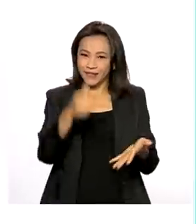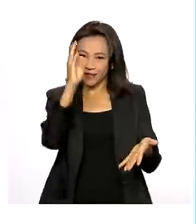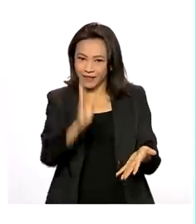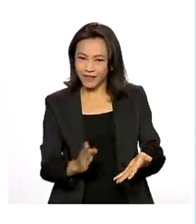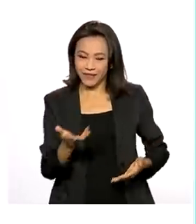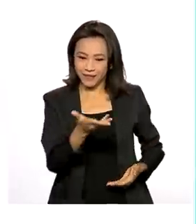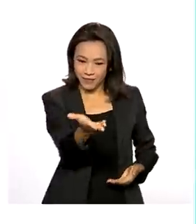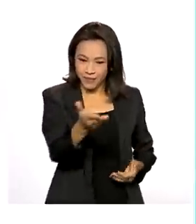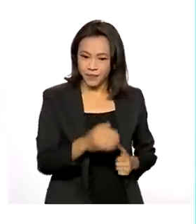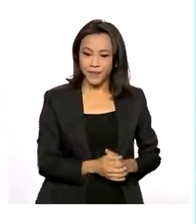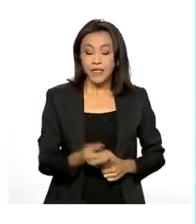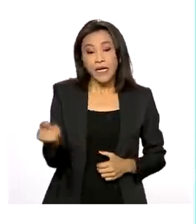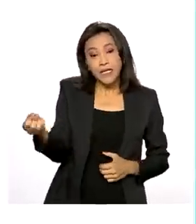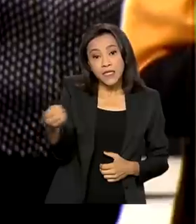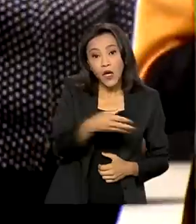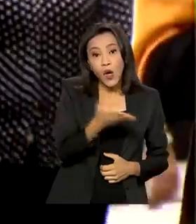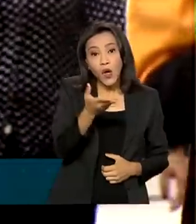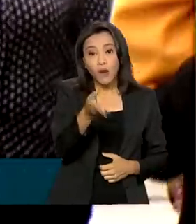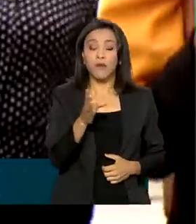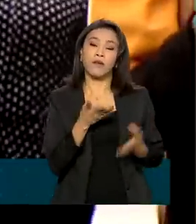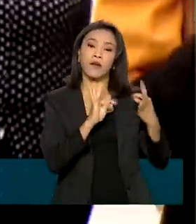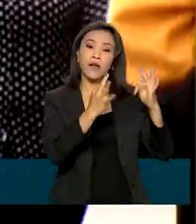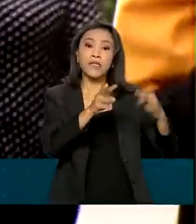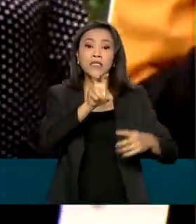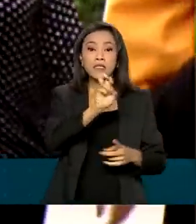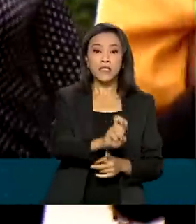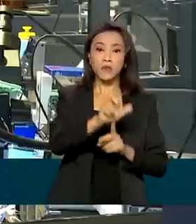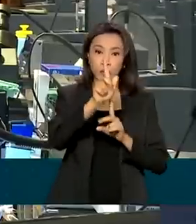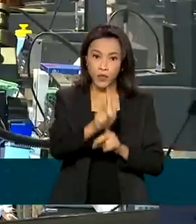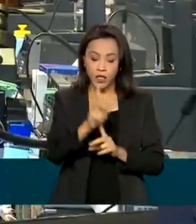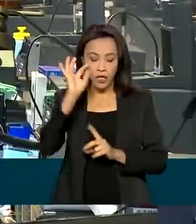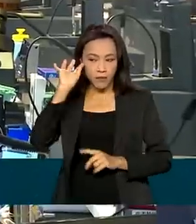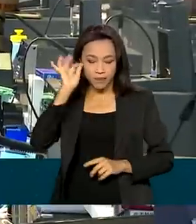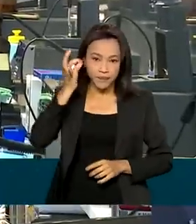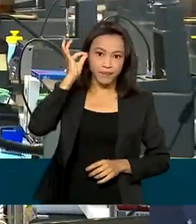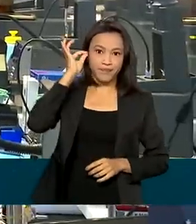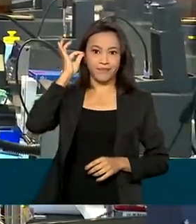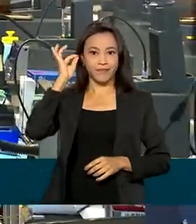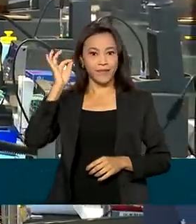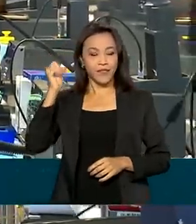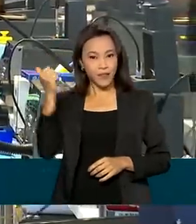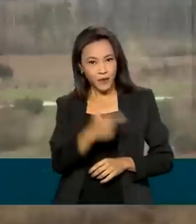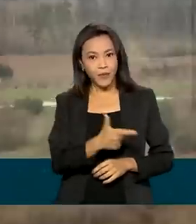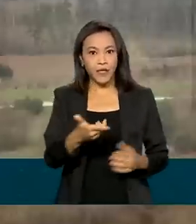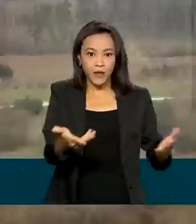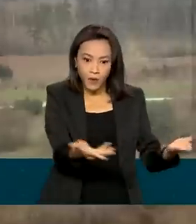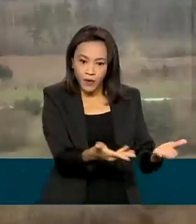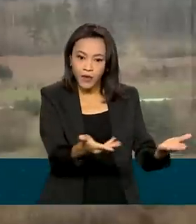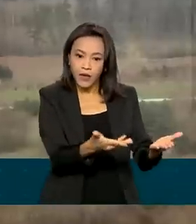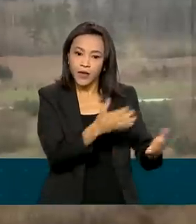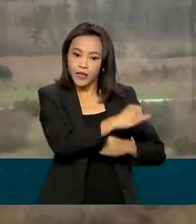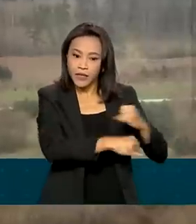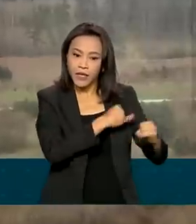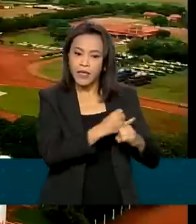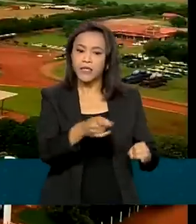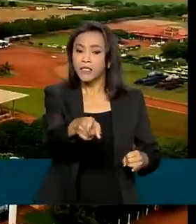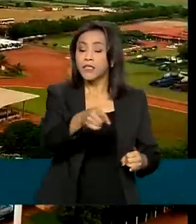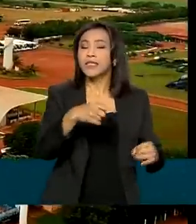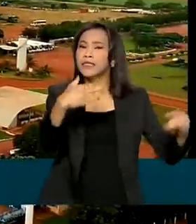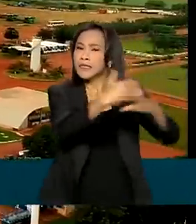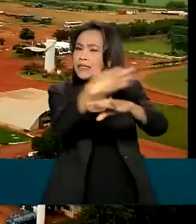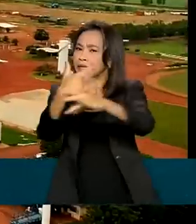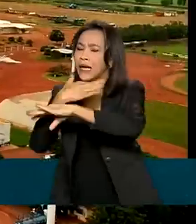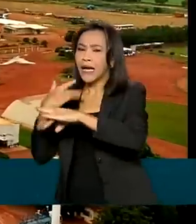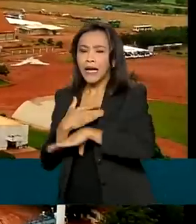A nova geração de internet 5G, 100 vezes mais veloz que a atual, promete mudar indústrias, cidades e até mesmo o